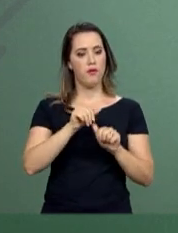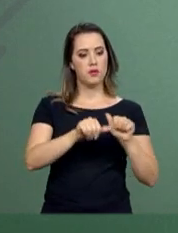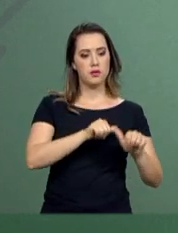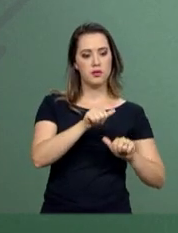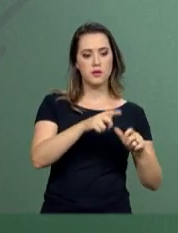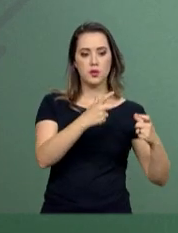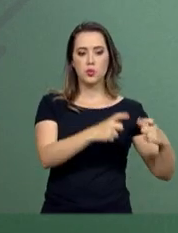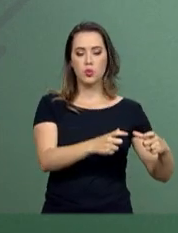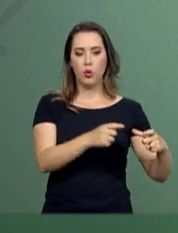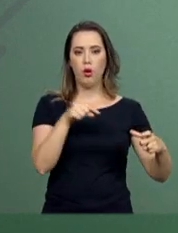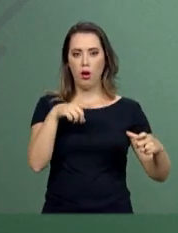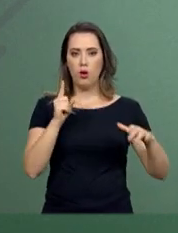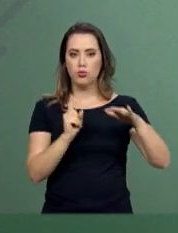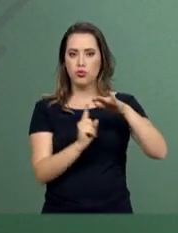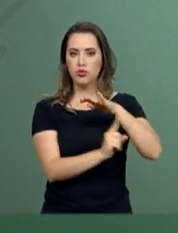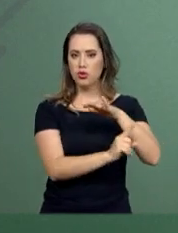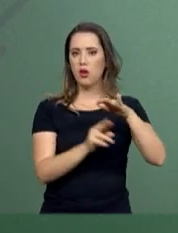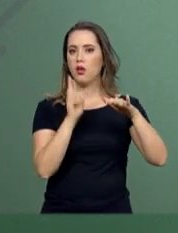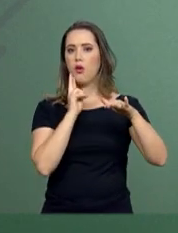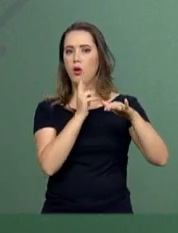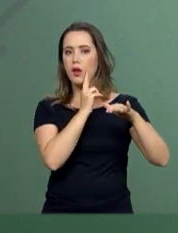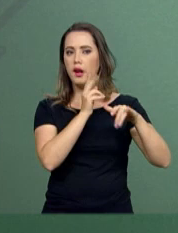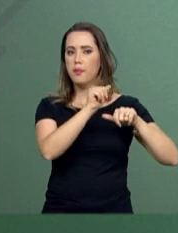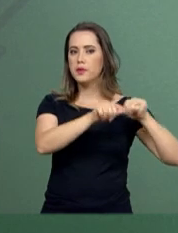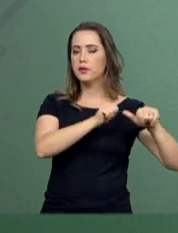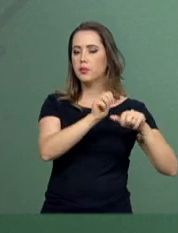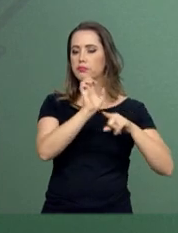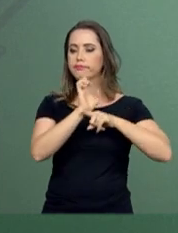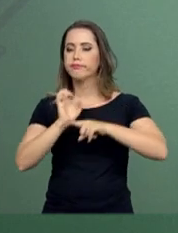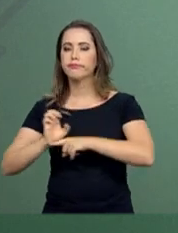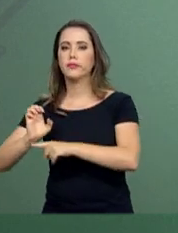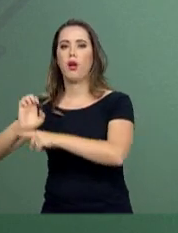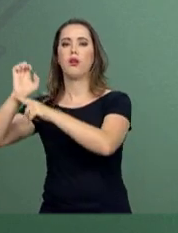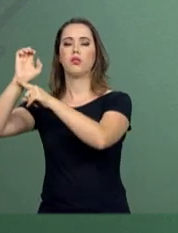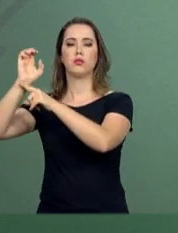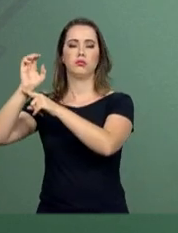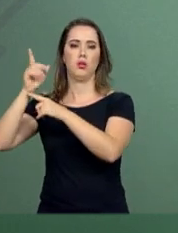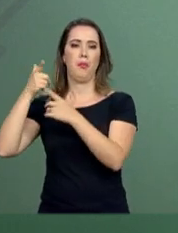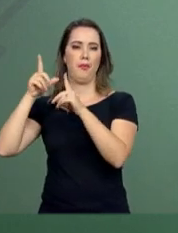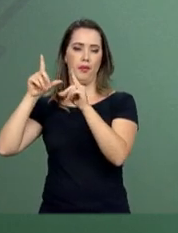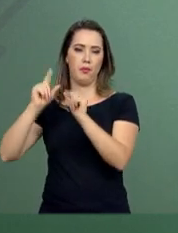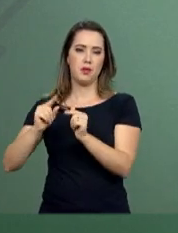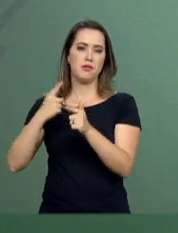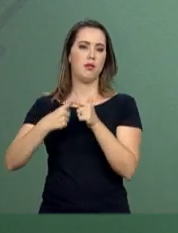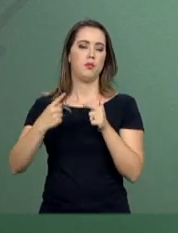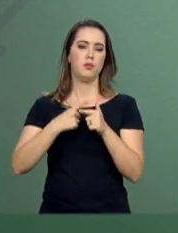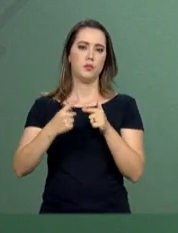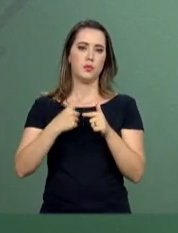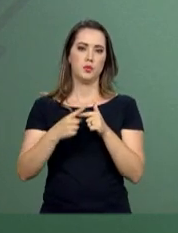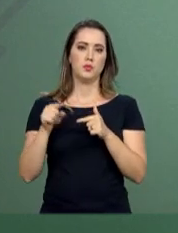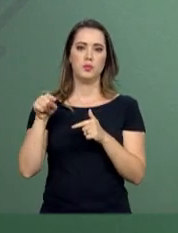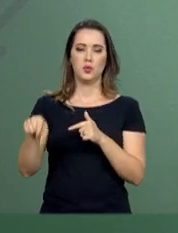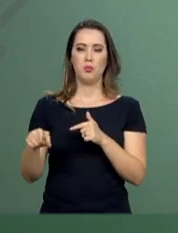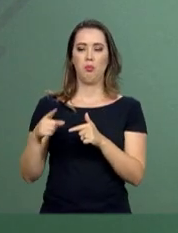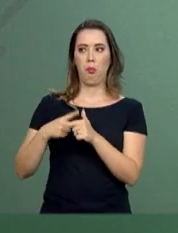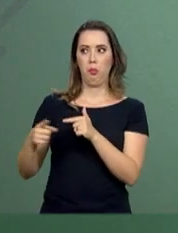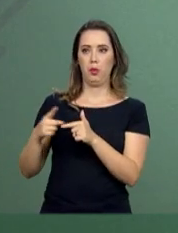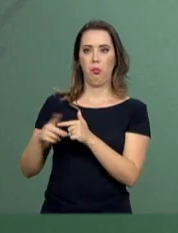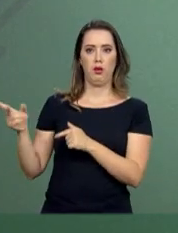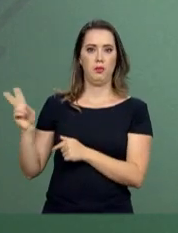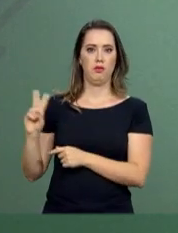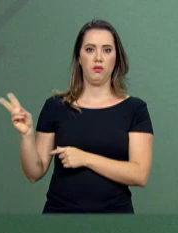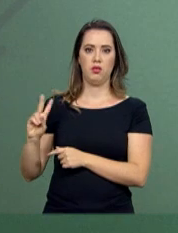para minimizar os impactos do desastre humanitário,